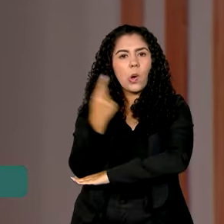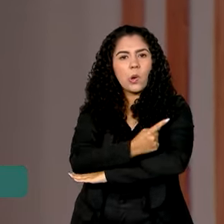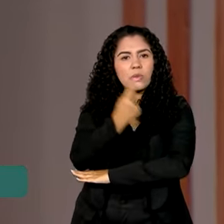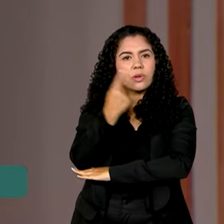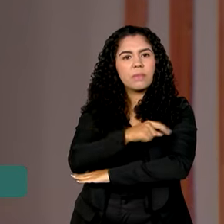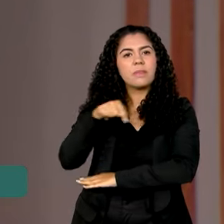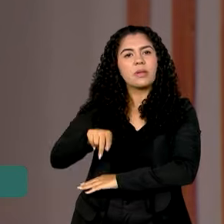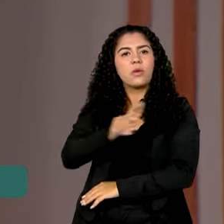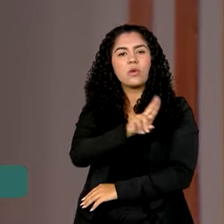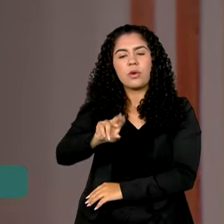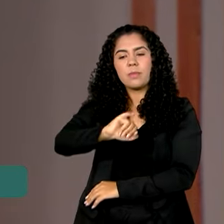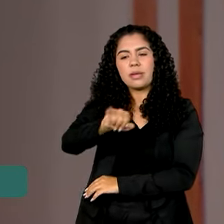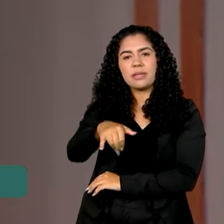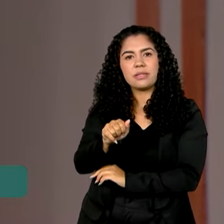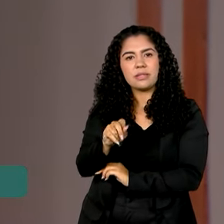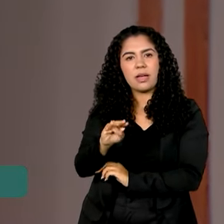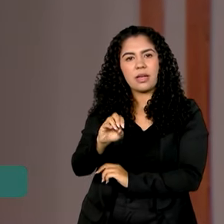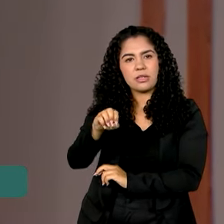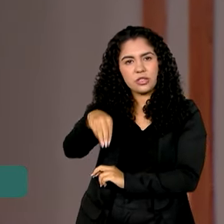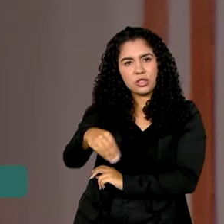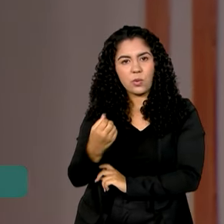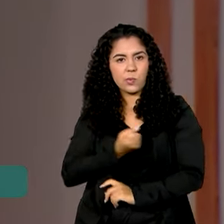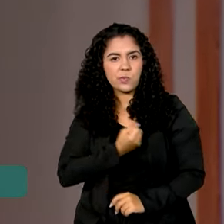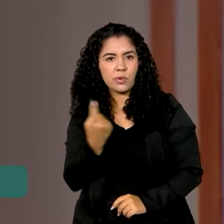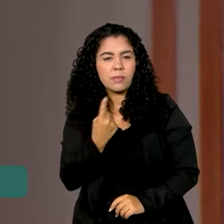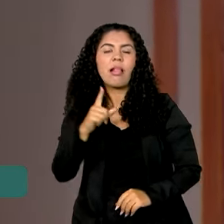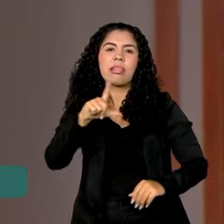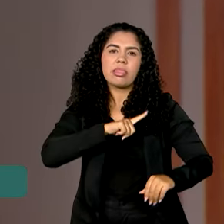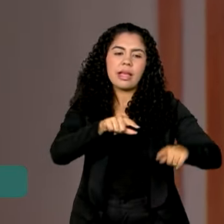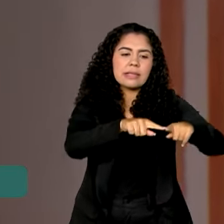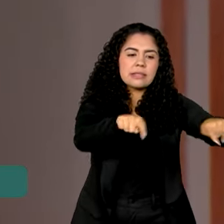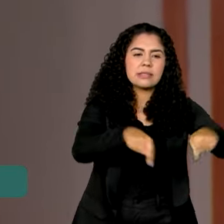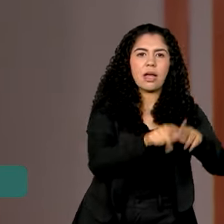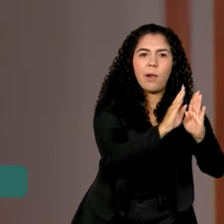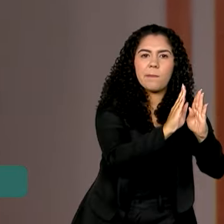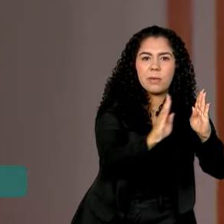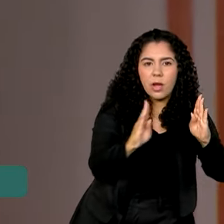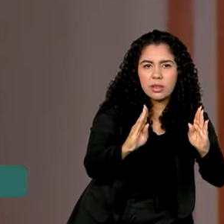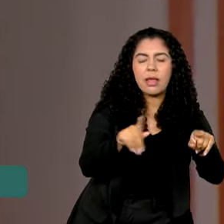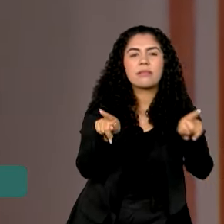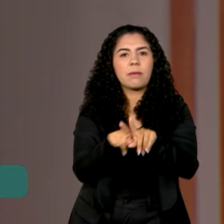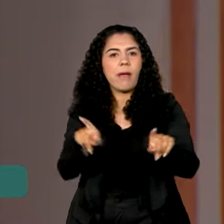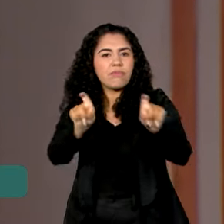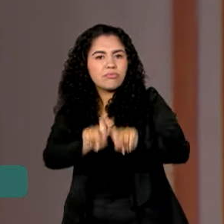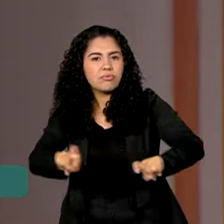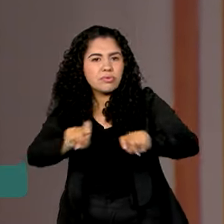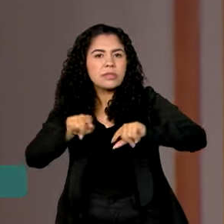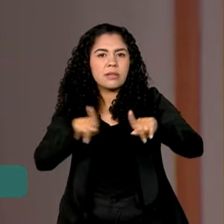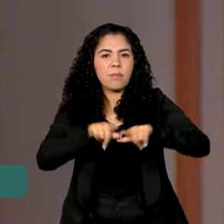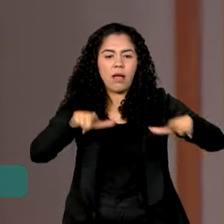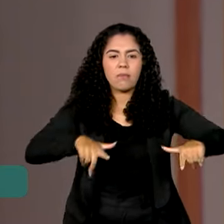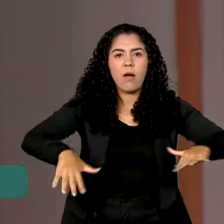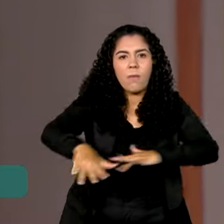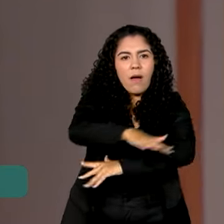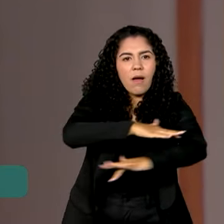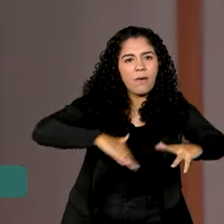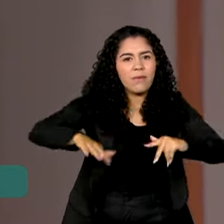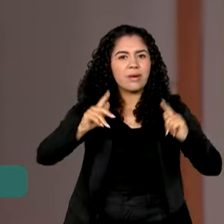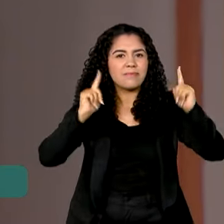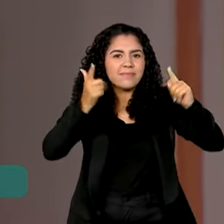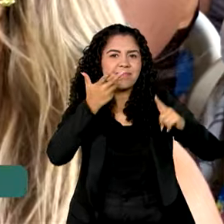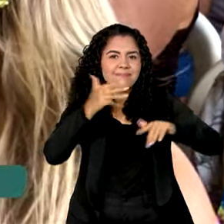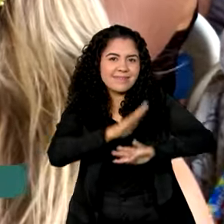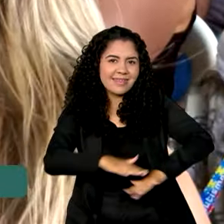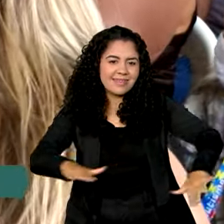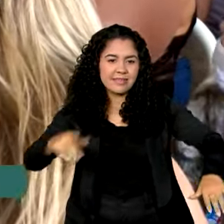1 conta com biblioteca, sala de informática, sala multiuso, espaço para eventos e praça com parque infantil.